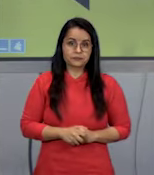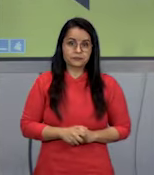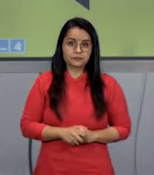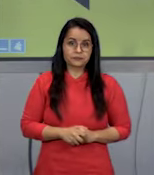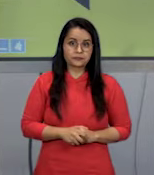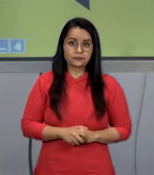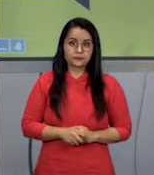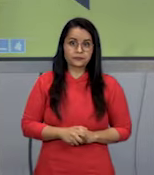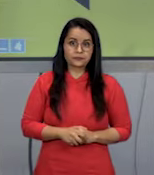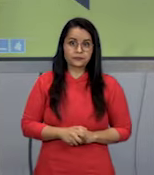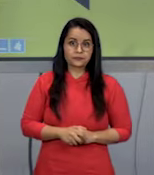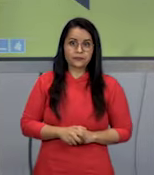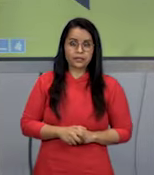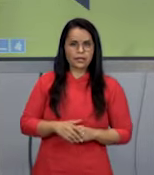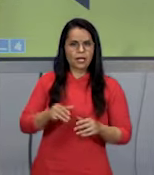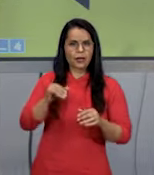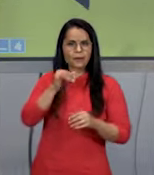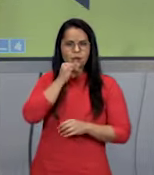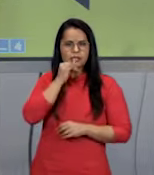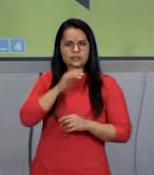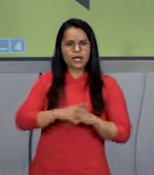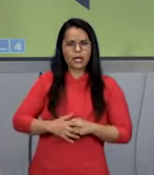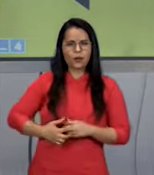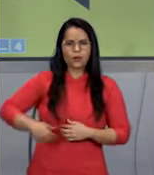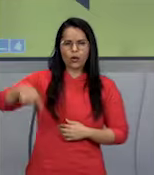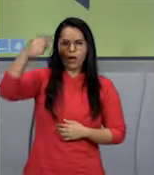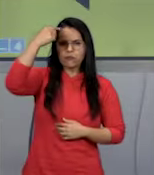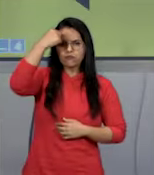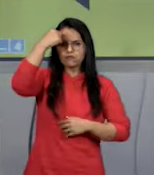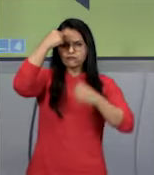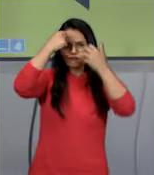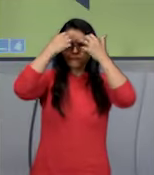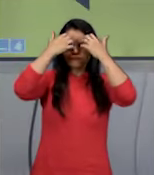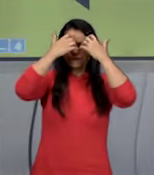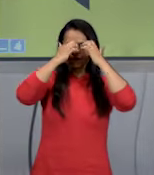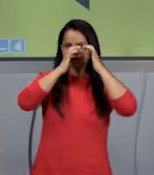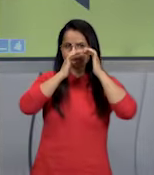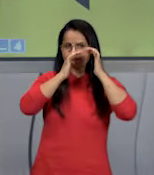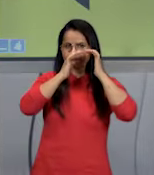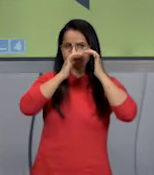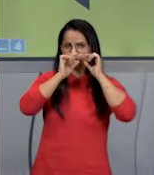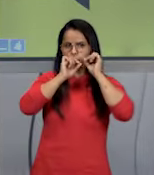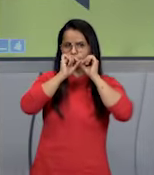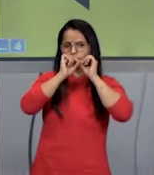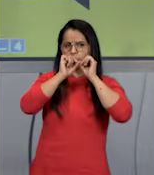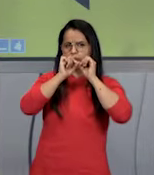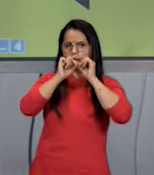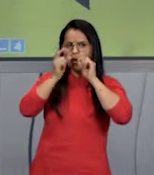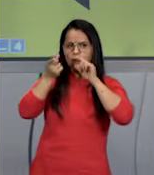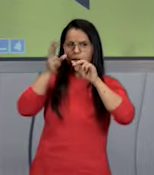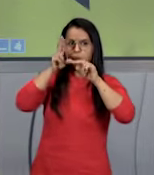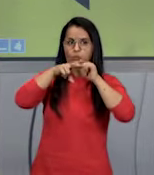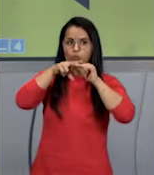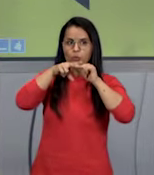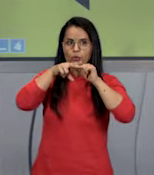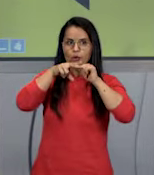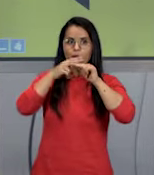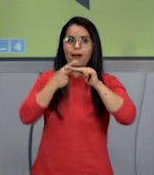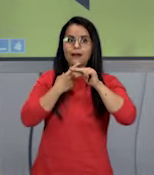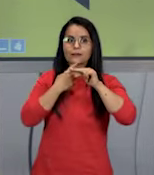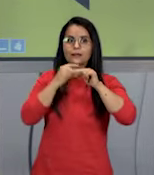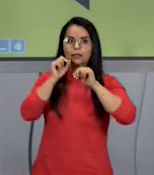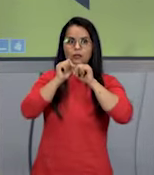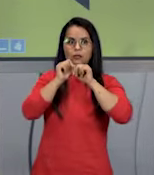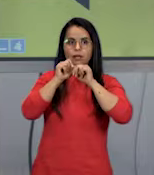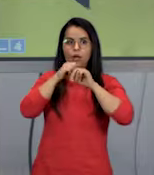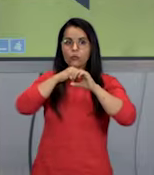que os derrames que vão entupir as nossas veias, por que eles são tão perigosos? Porque eles vão obstruir